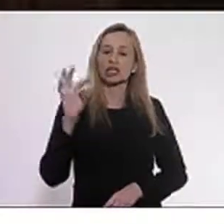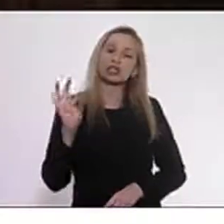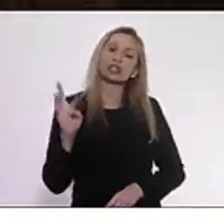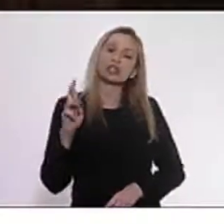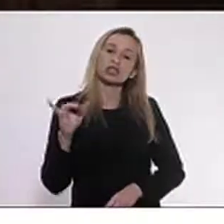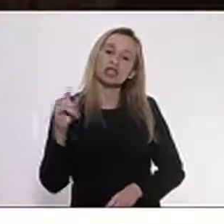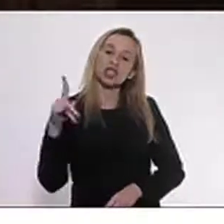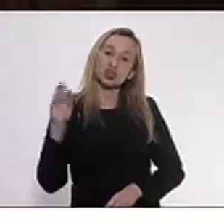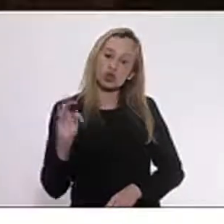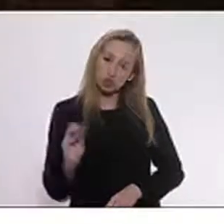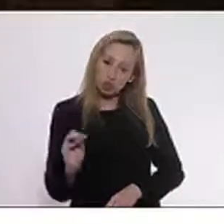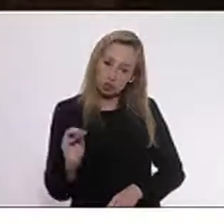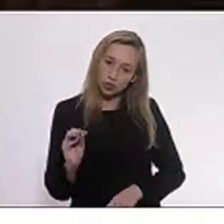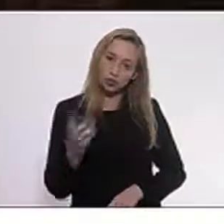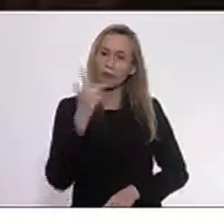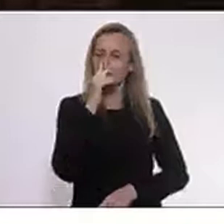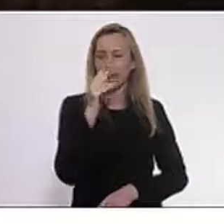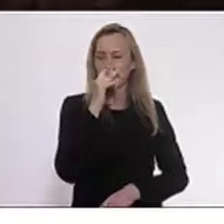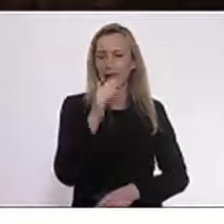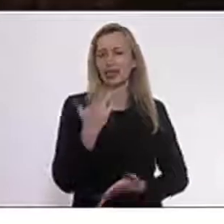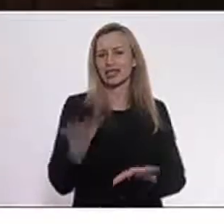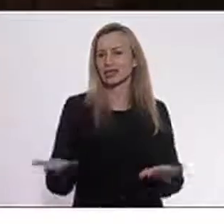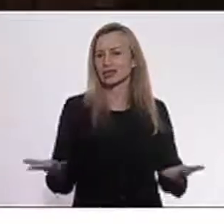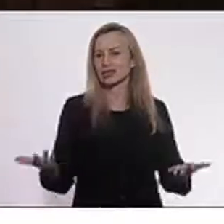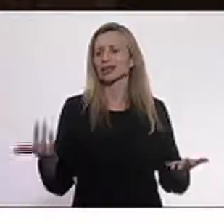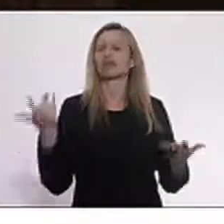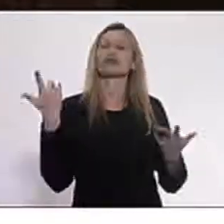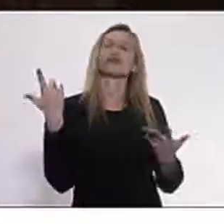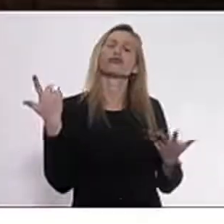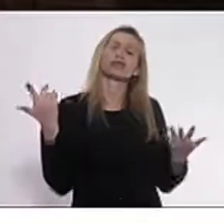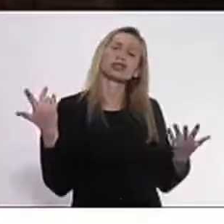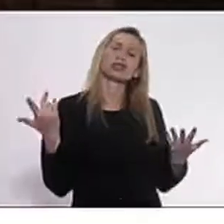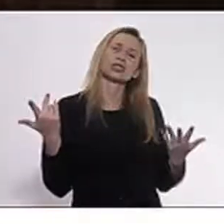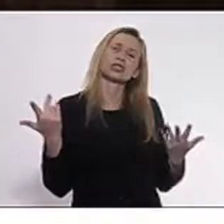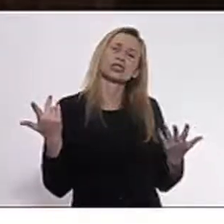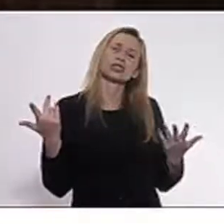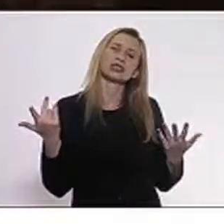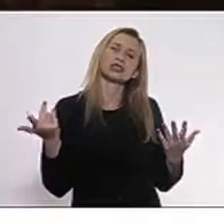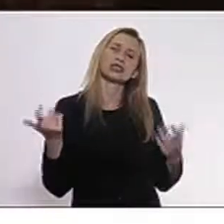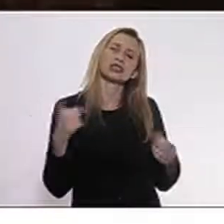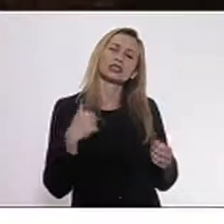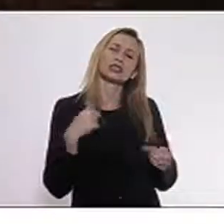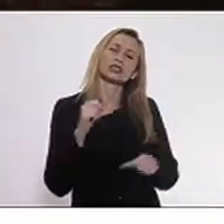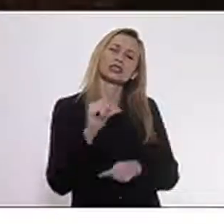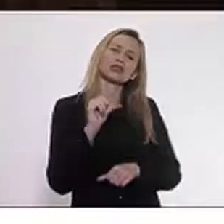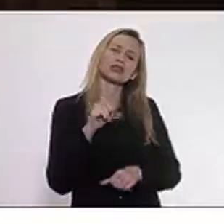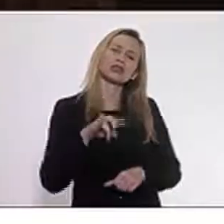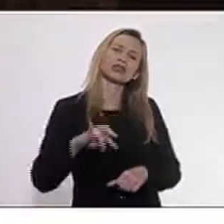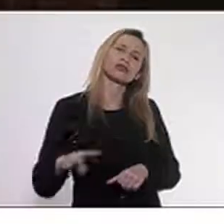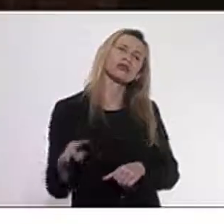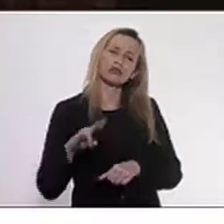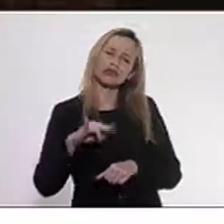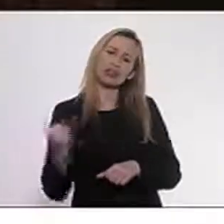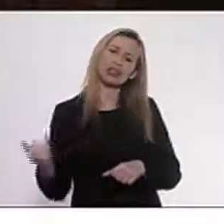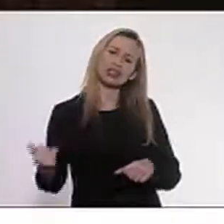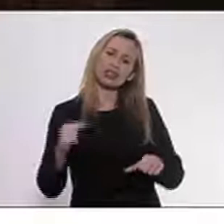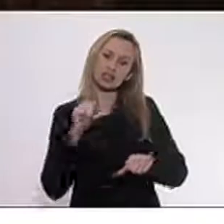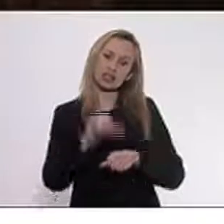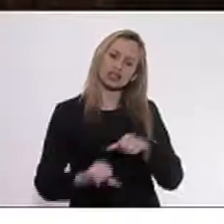Parece, novamente, que vão transformar um projeto